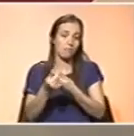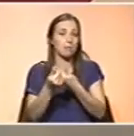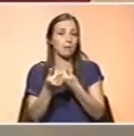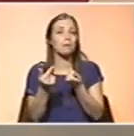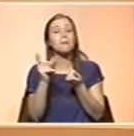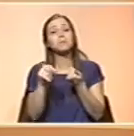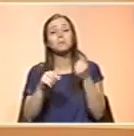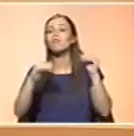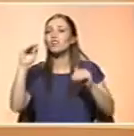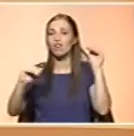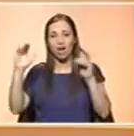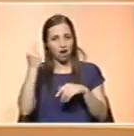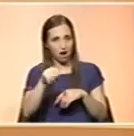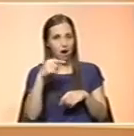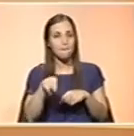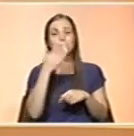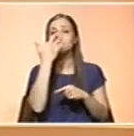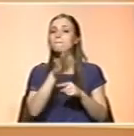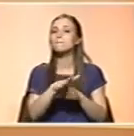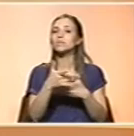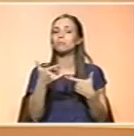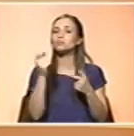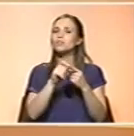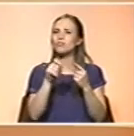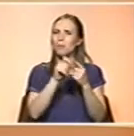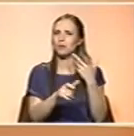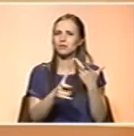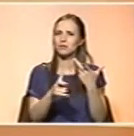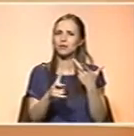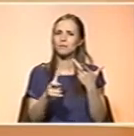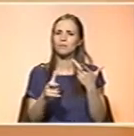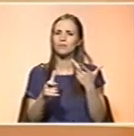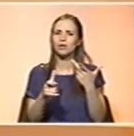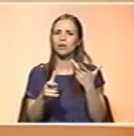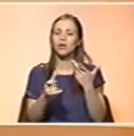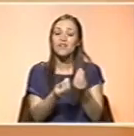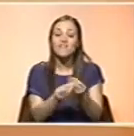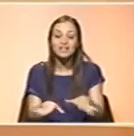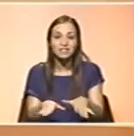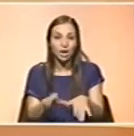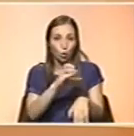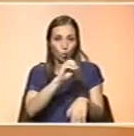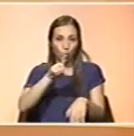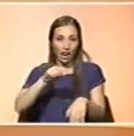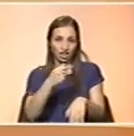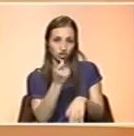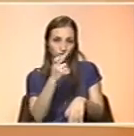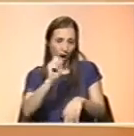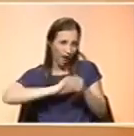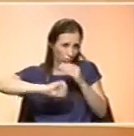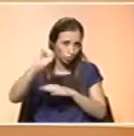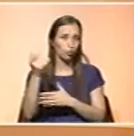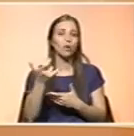entre os países, mas, no que diz respeito a subida das valores elevados de colesterol na infância, na dependência